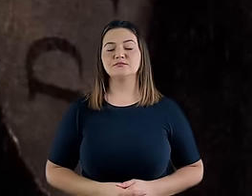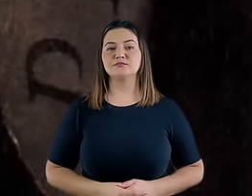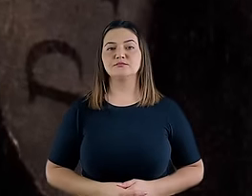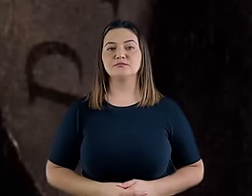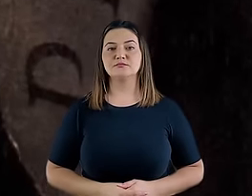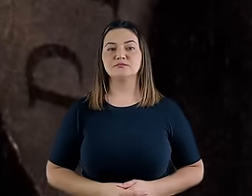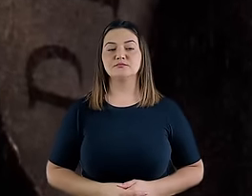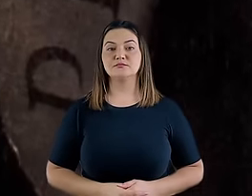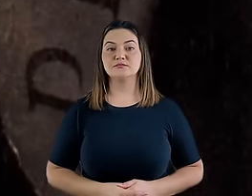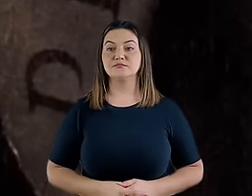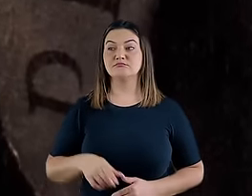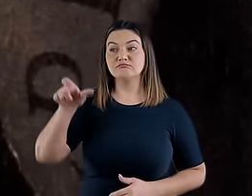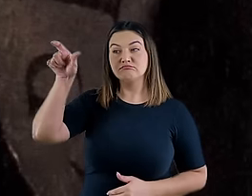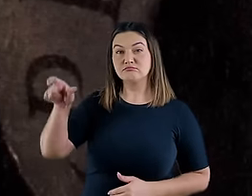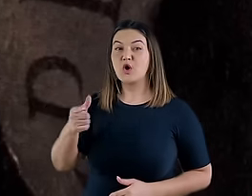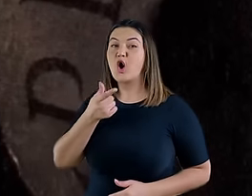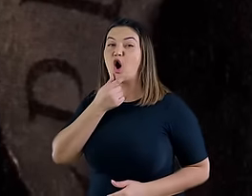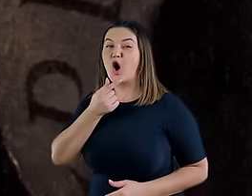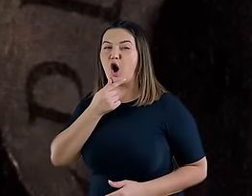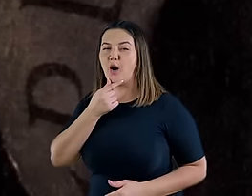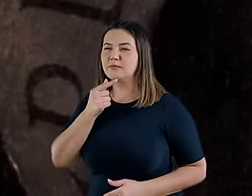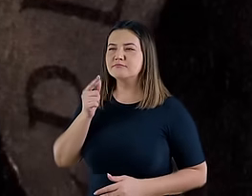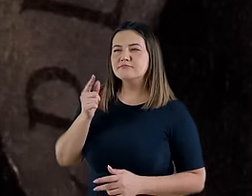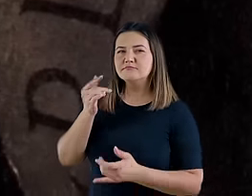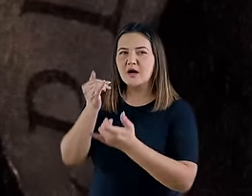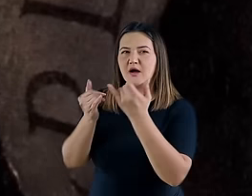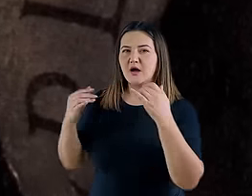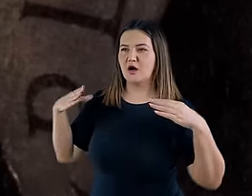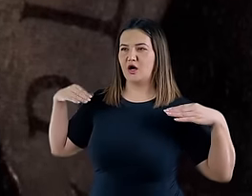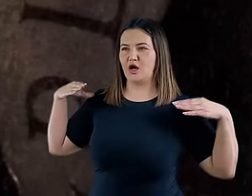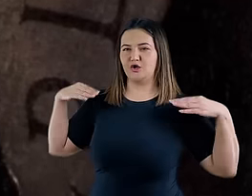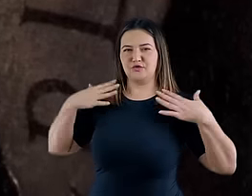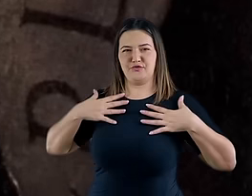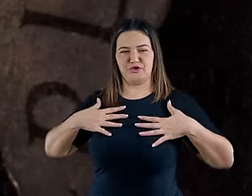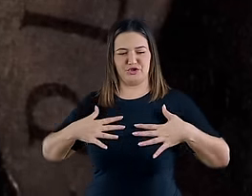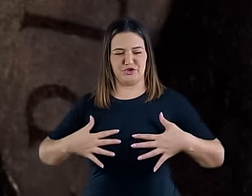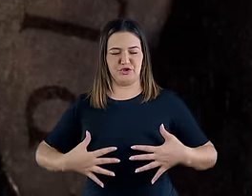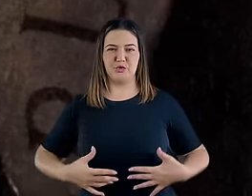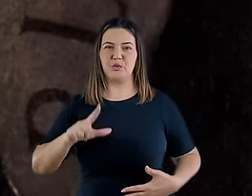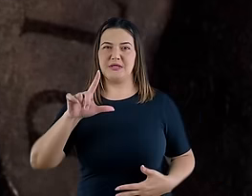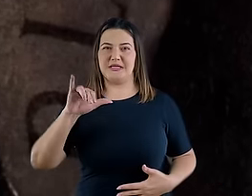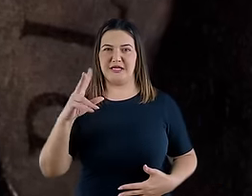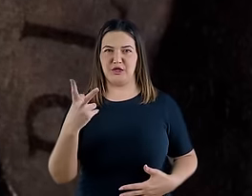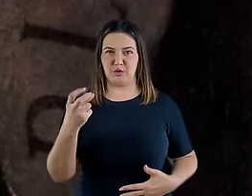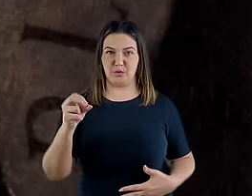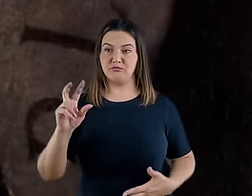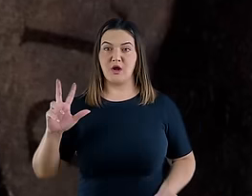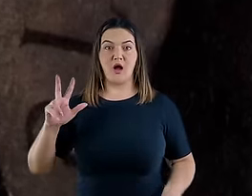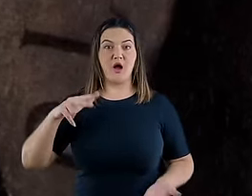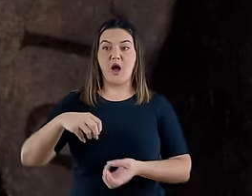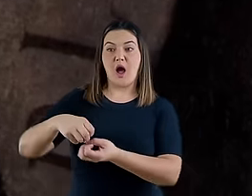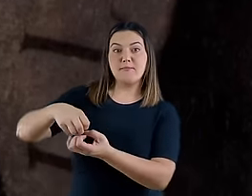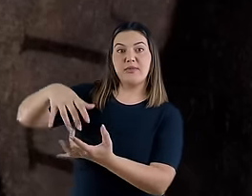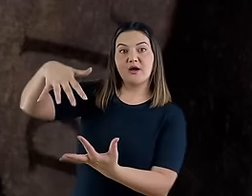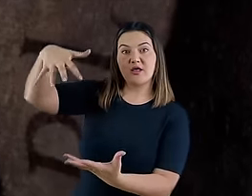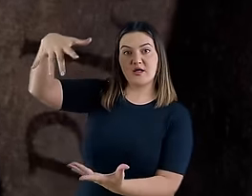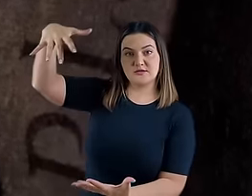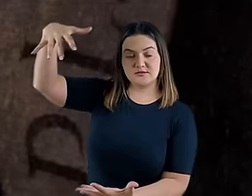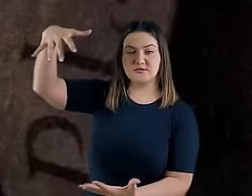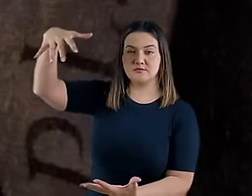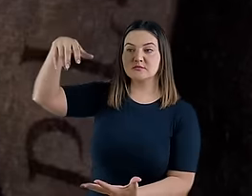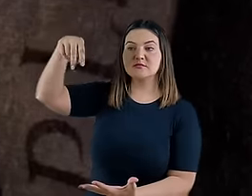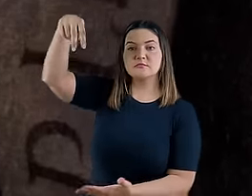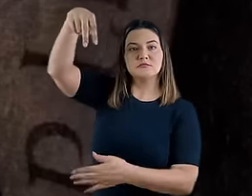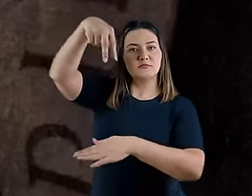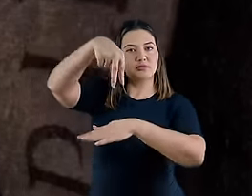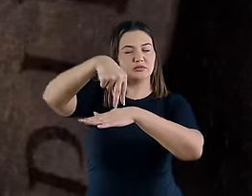O homem com aspecto angelical, vestido de linho, aparece a Daniel no capítulo 10, versículos 4 a